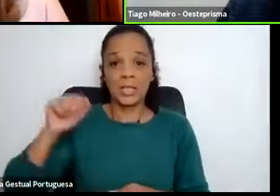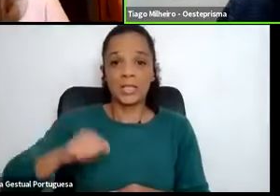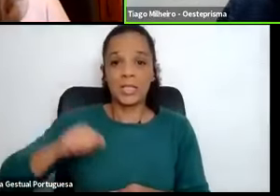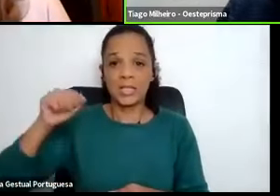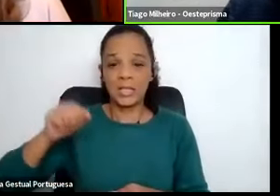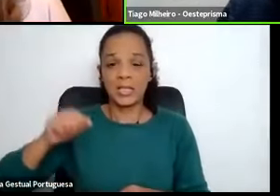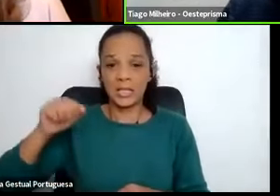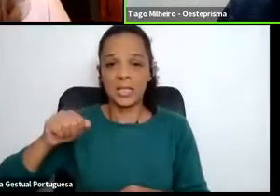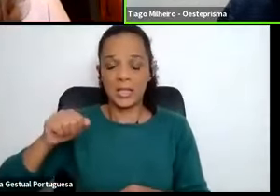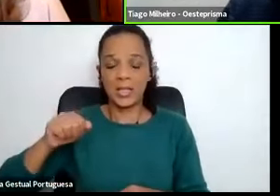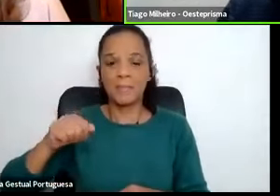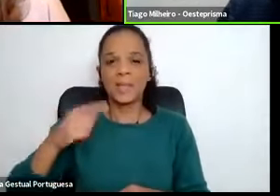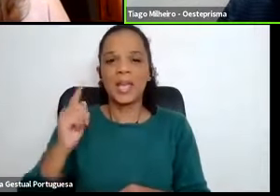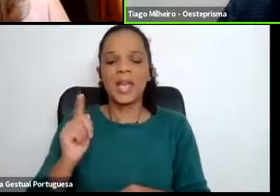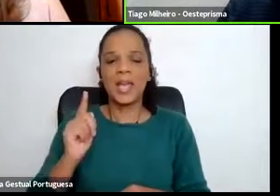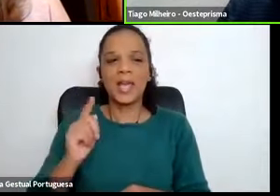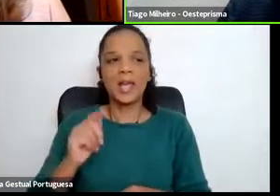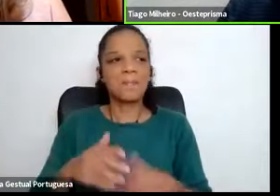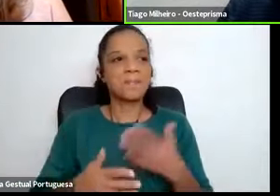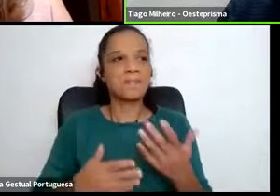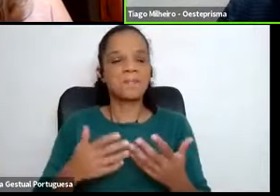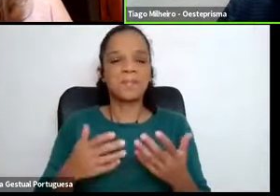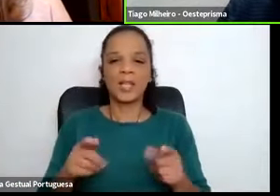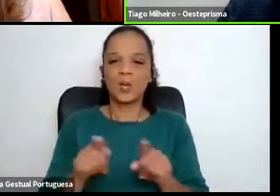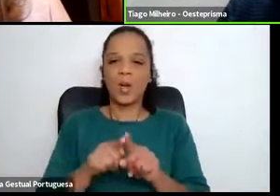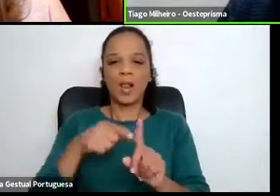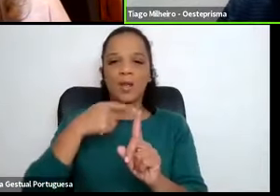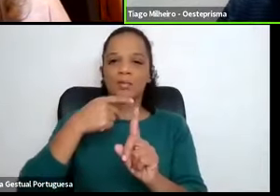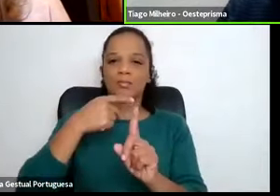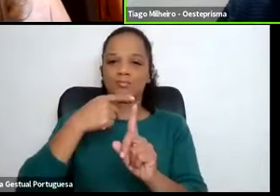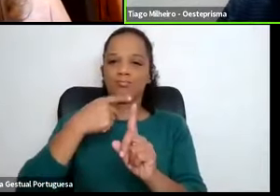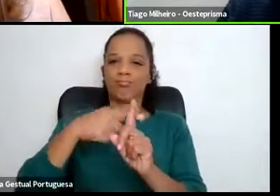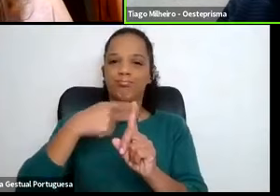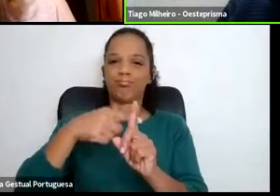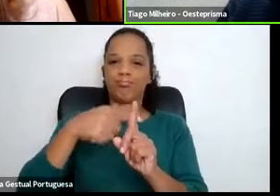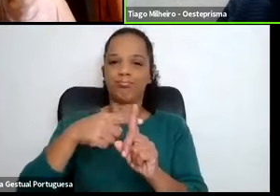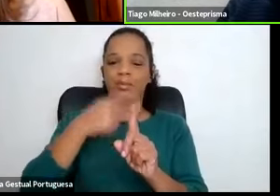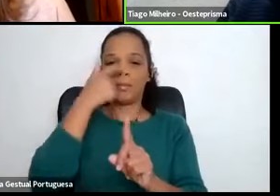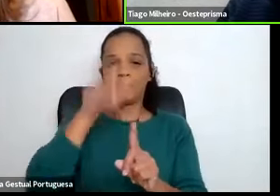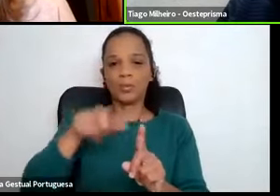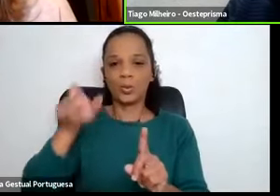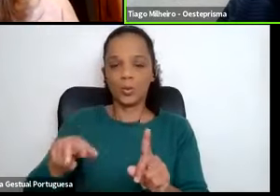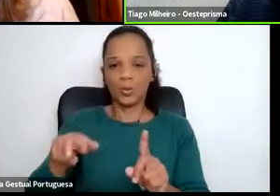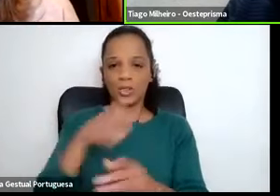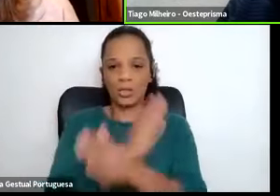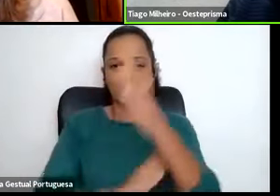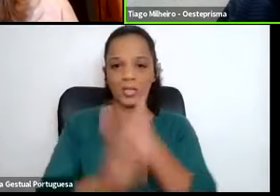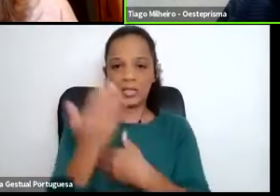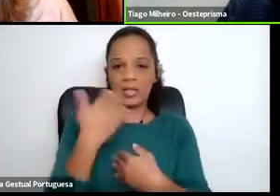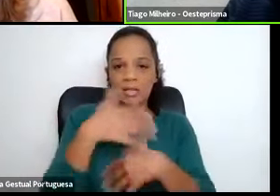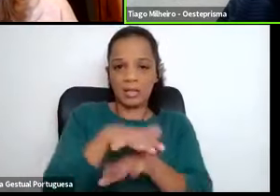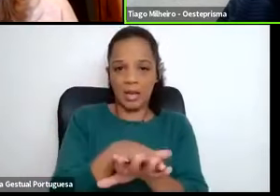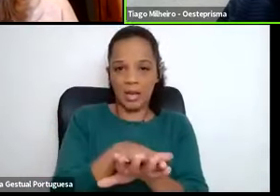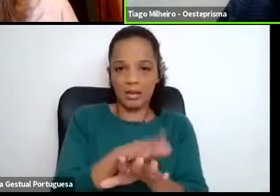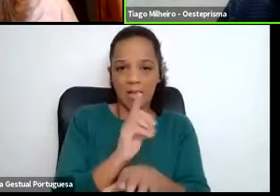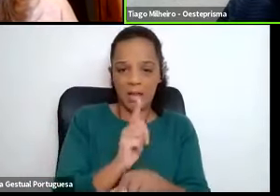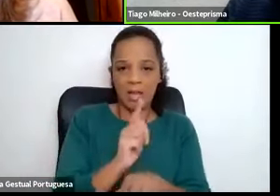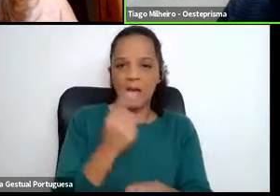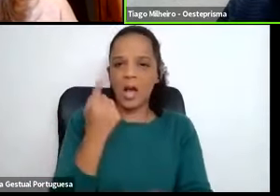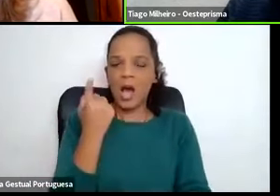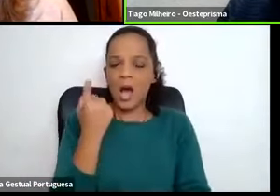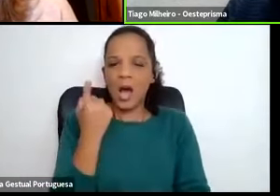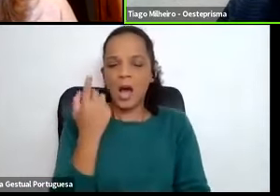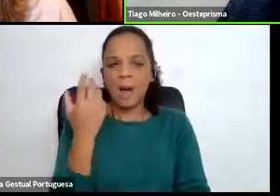Sim, há um sentido que é um dos grandes benefícios de integrar pessoas com deficiência. Há aqui um grande